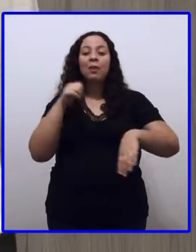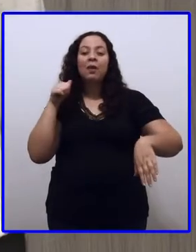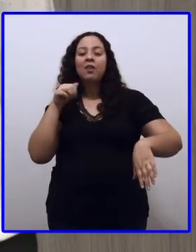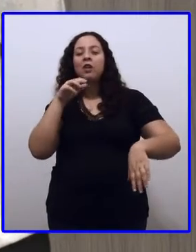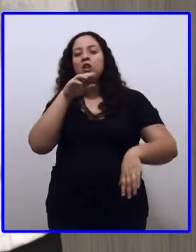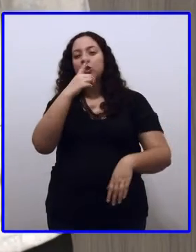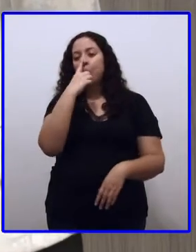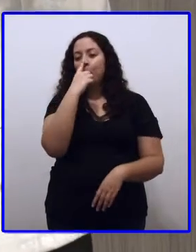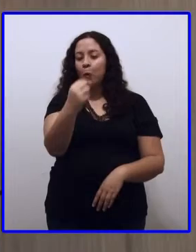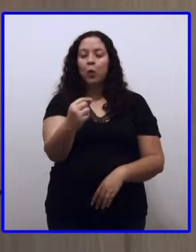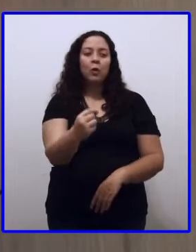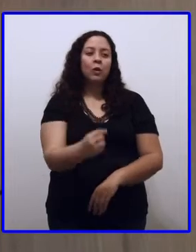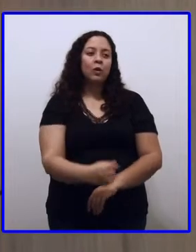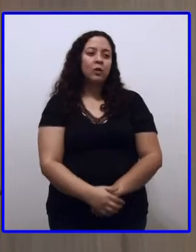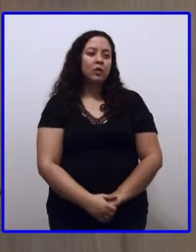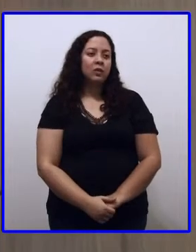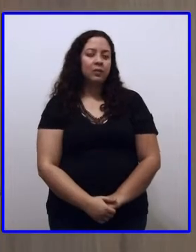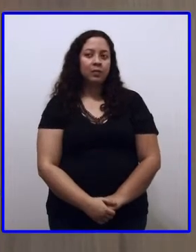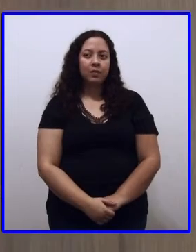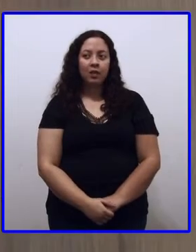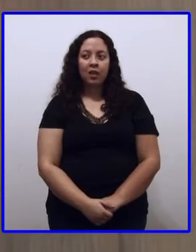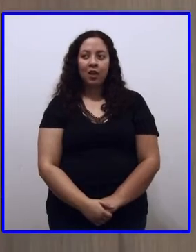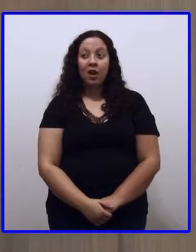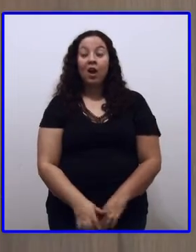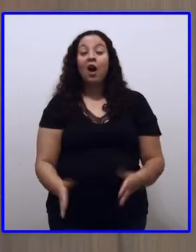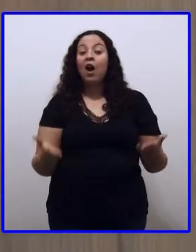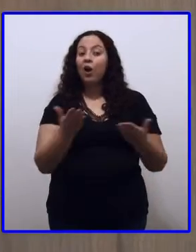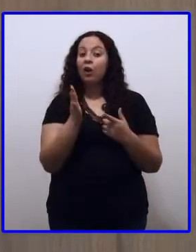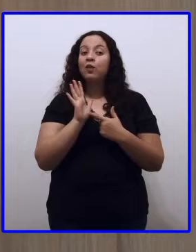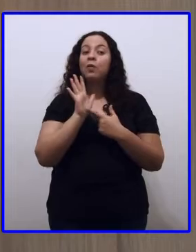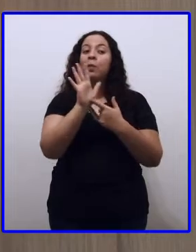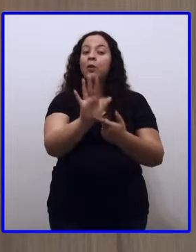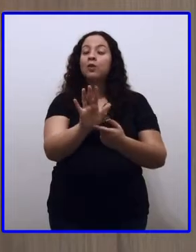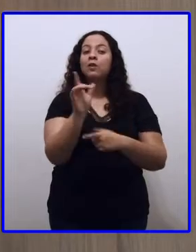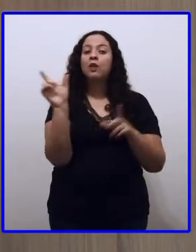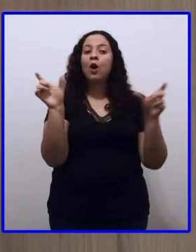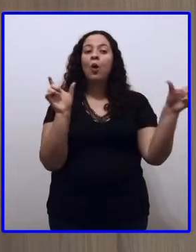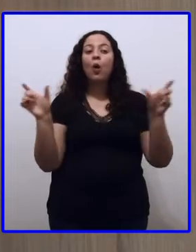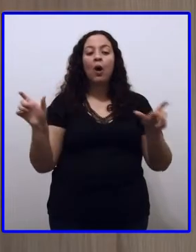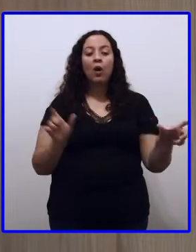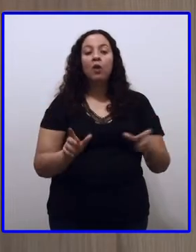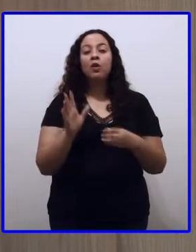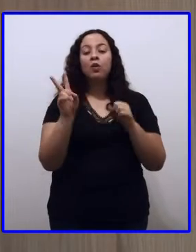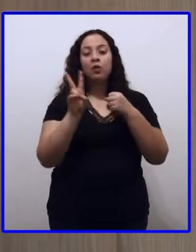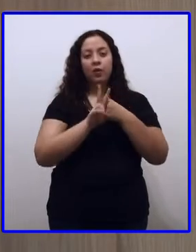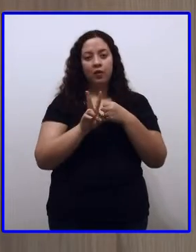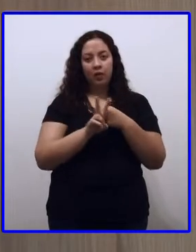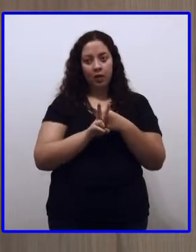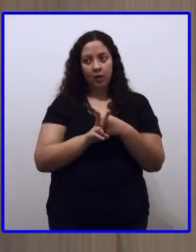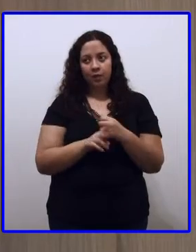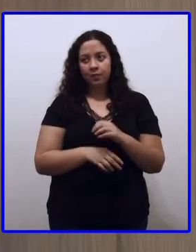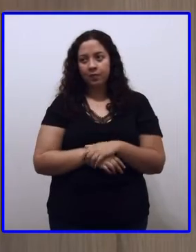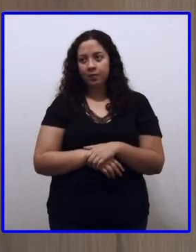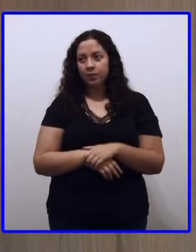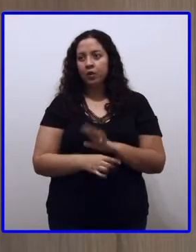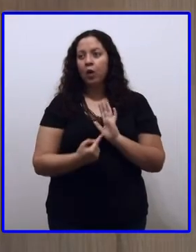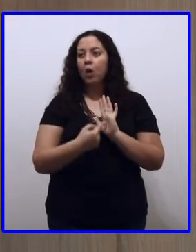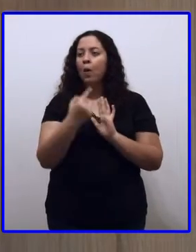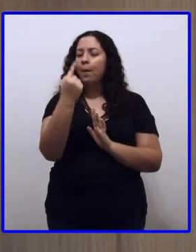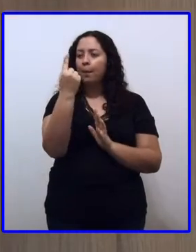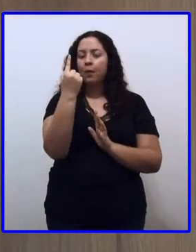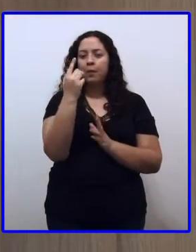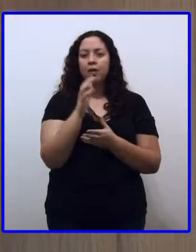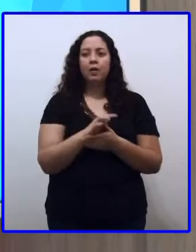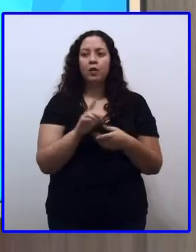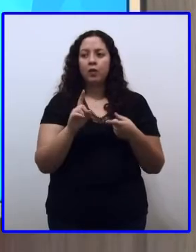Muito bem. Nós apontaremos agora os verbos que estão presentes nesse texto pra ajudar você aí de casa. Certo? Então,